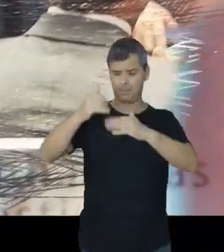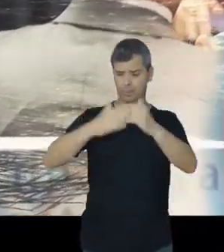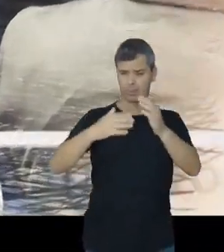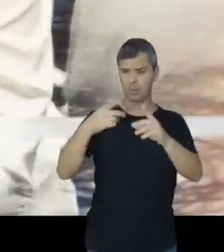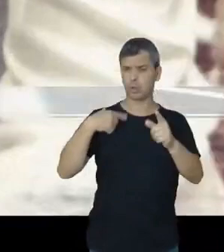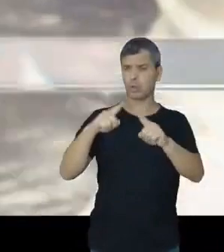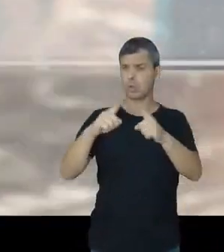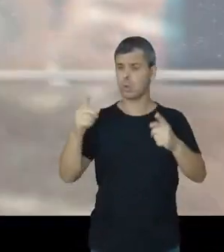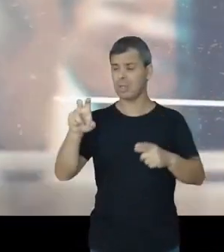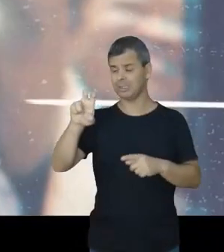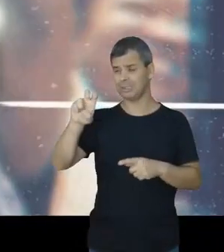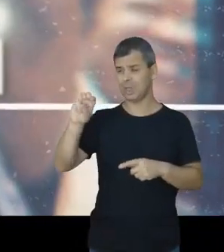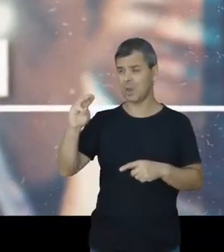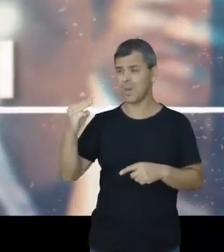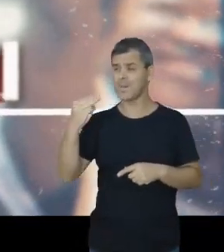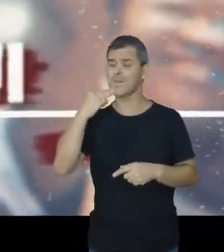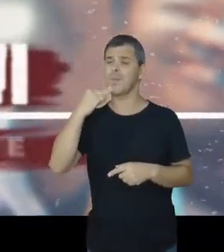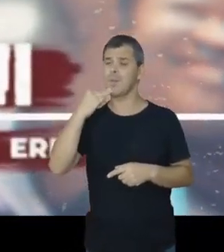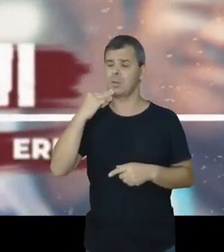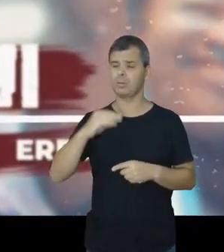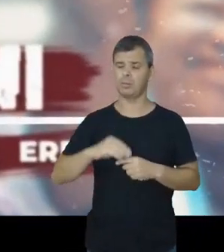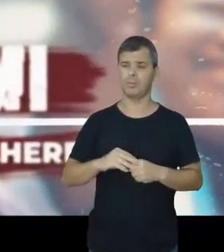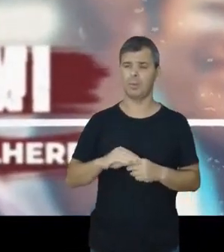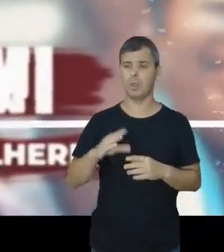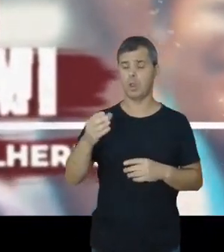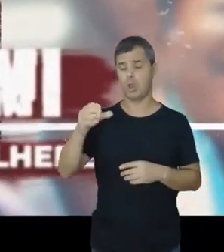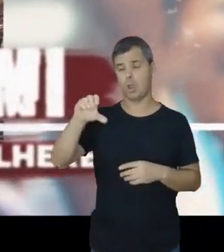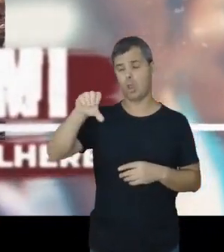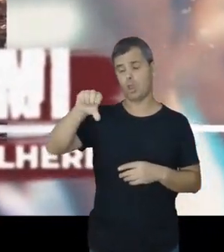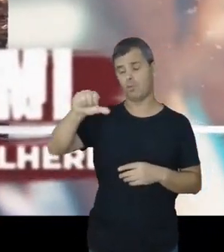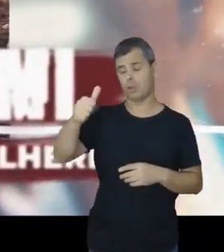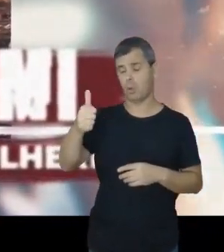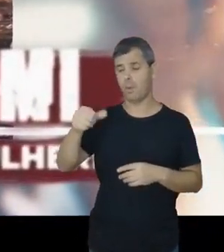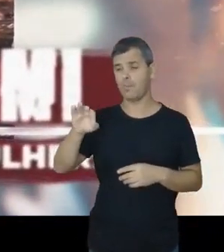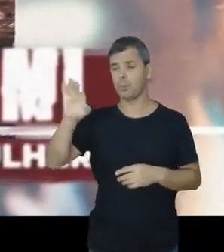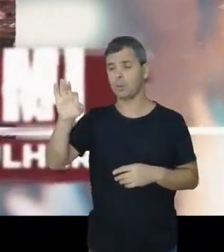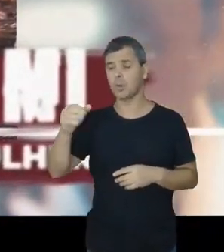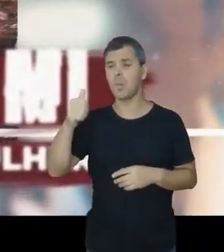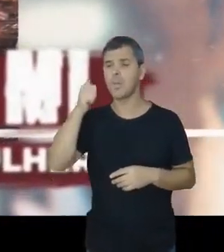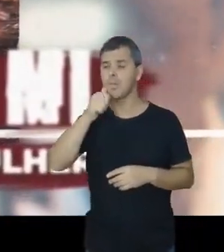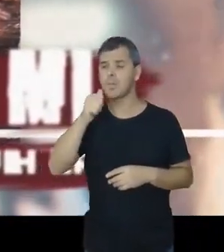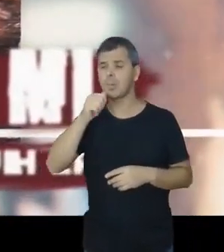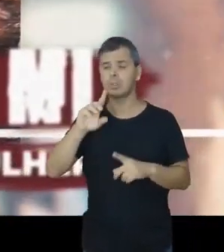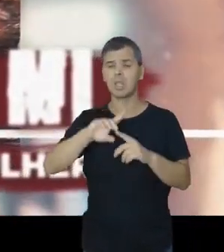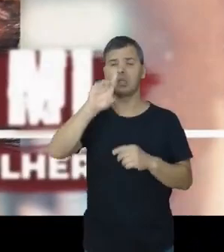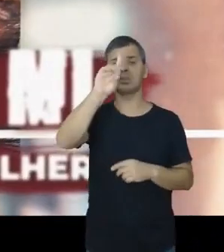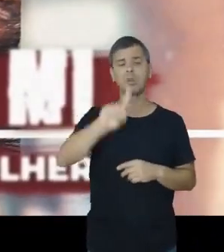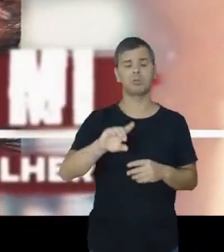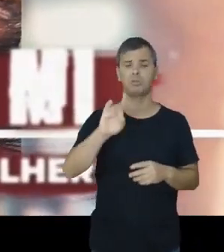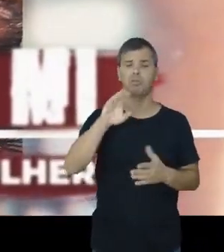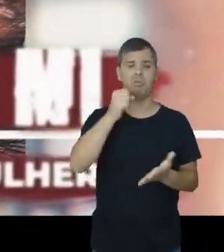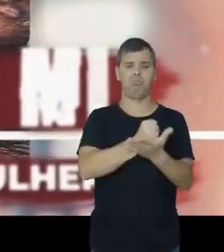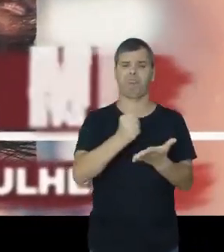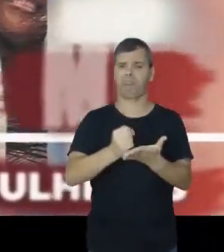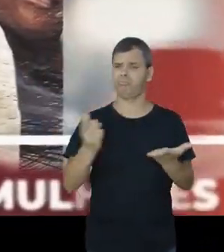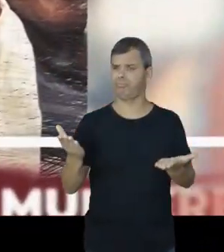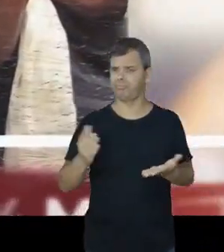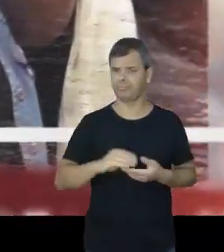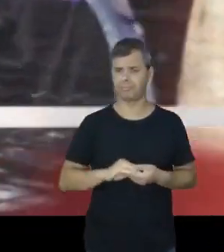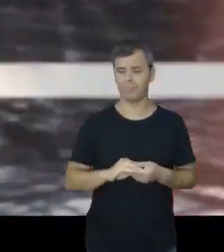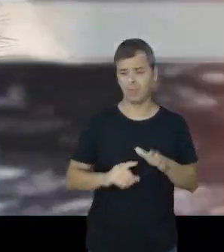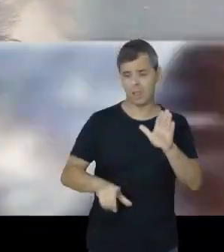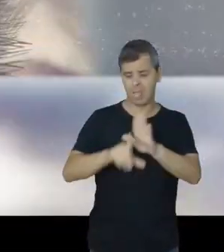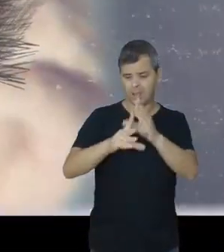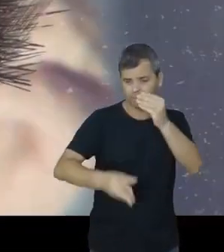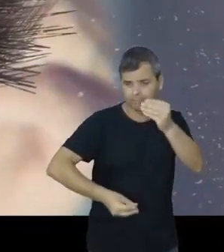que hoje são cerca de 5,9 milhões Sendo 91% mulheres, tinham direito apenas à carteira assinada Com a lei